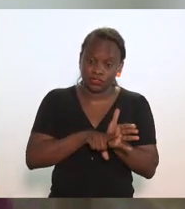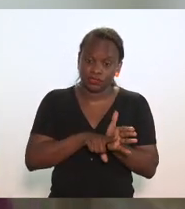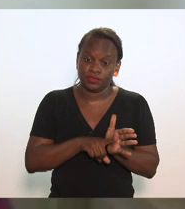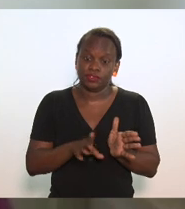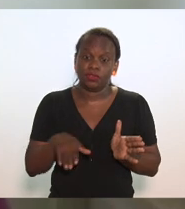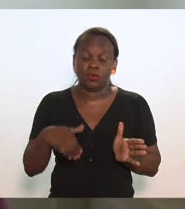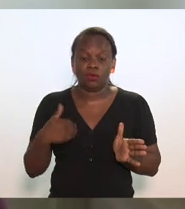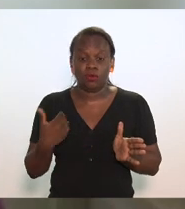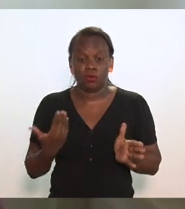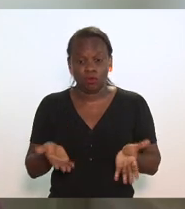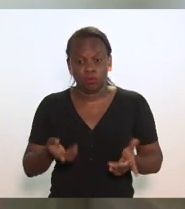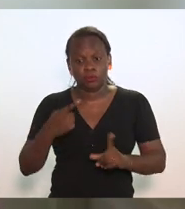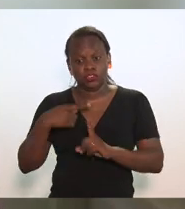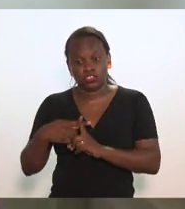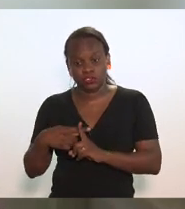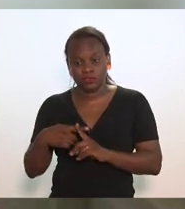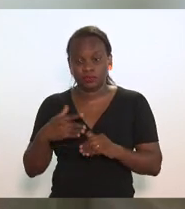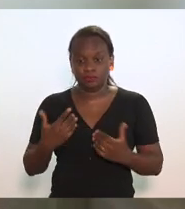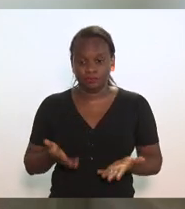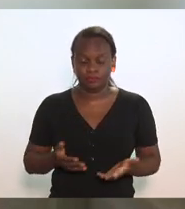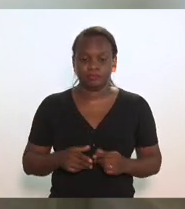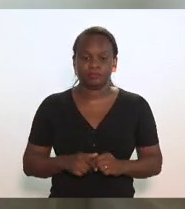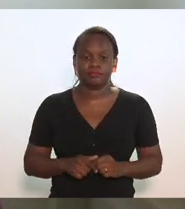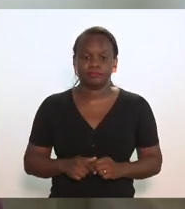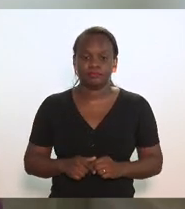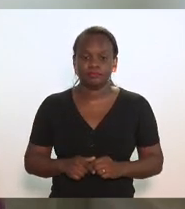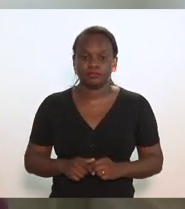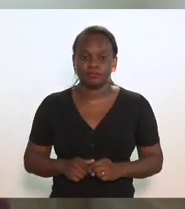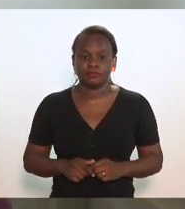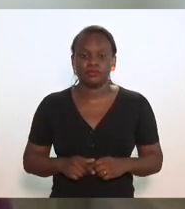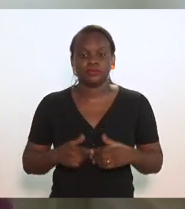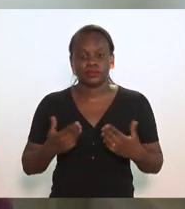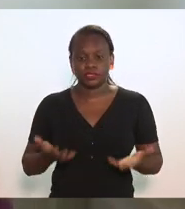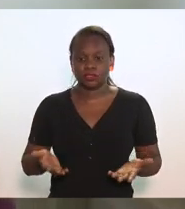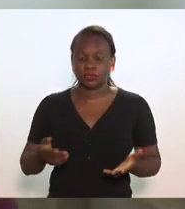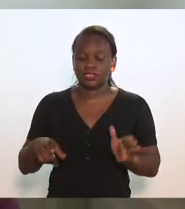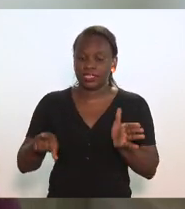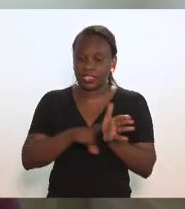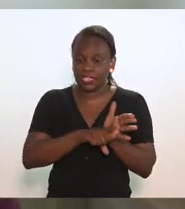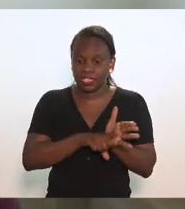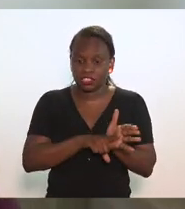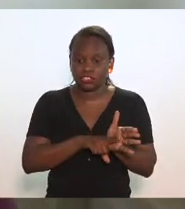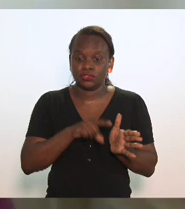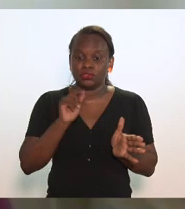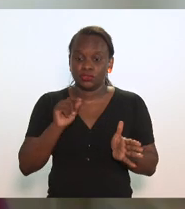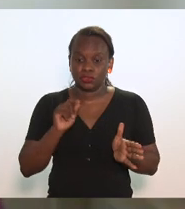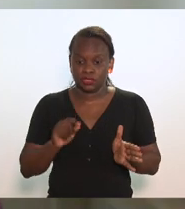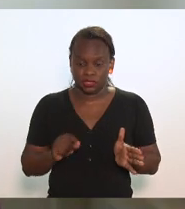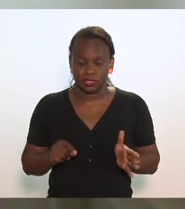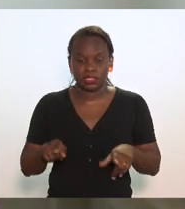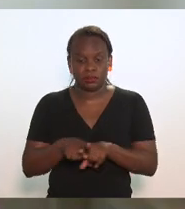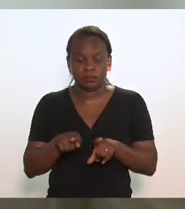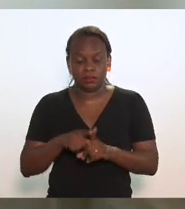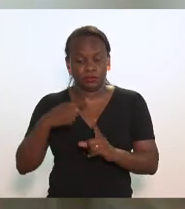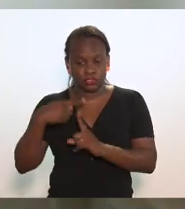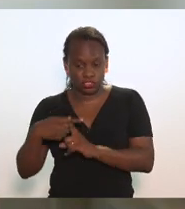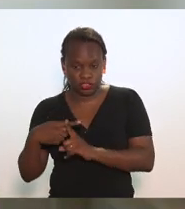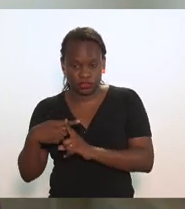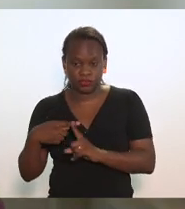ou positivamente. Tanto o negativamente, quanto o